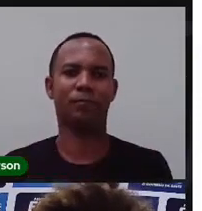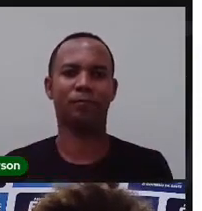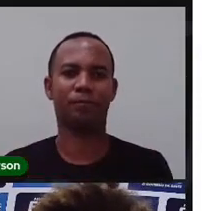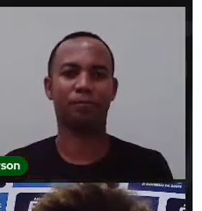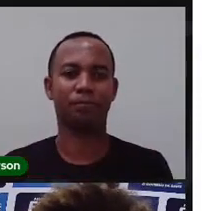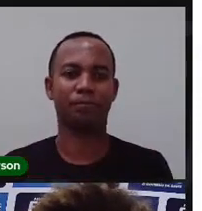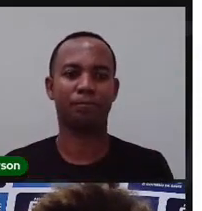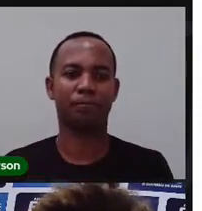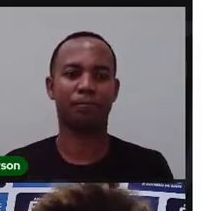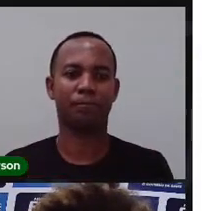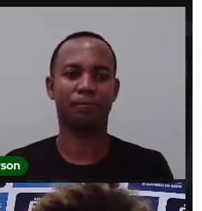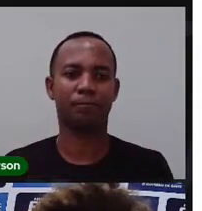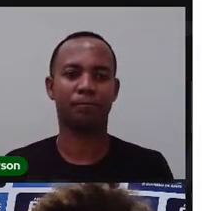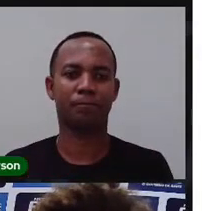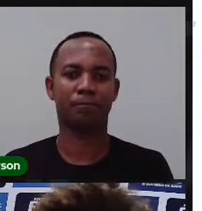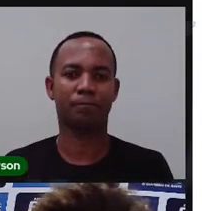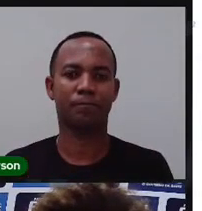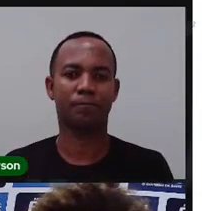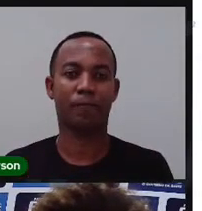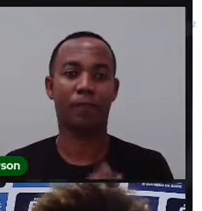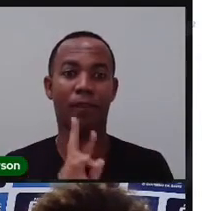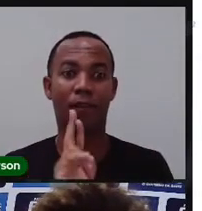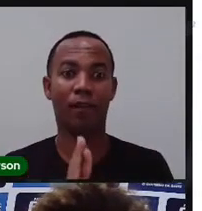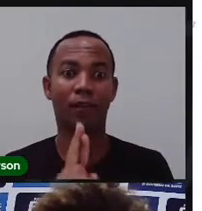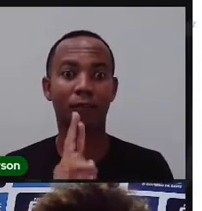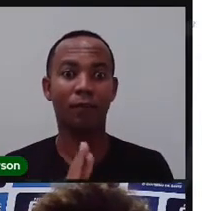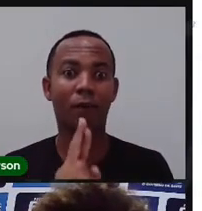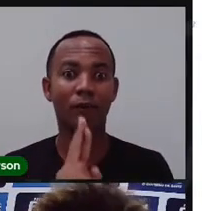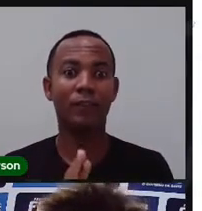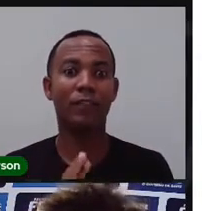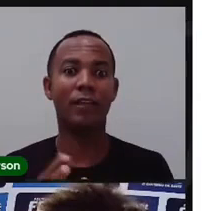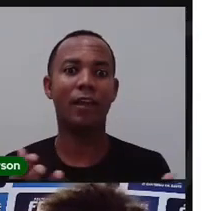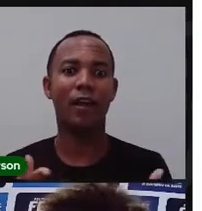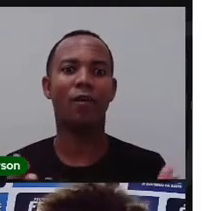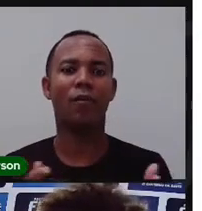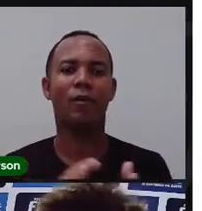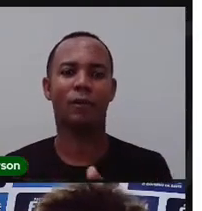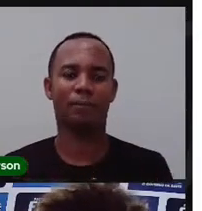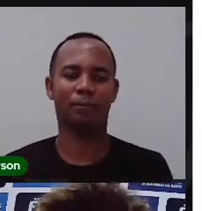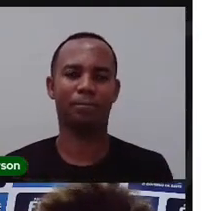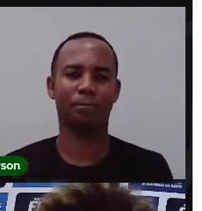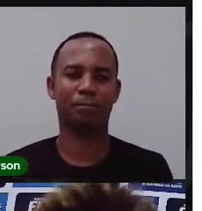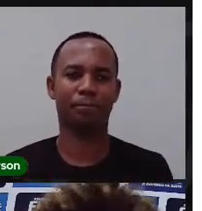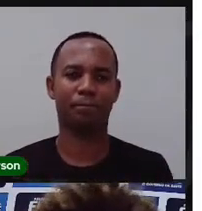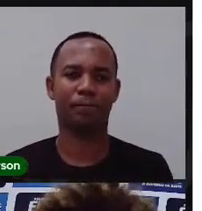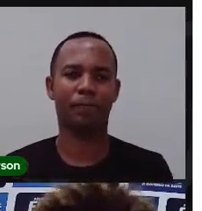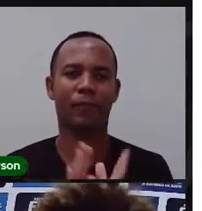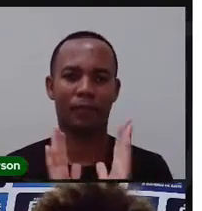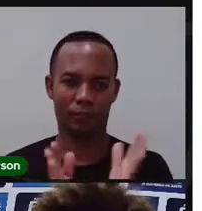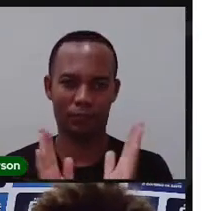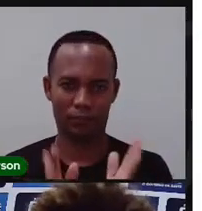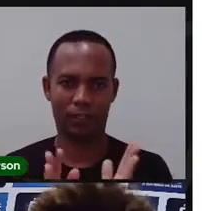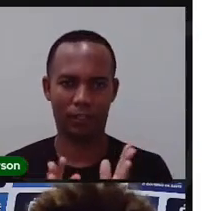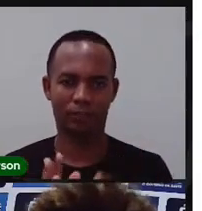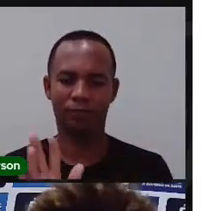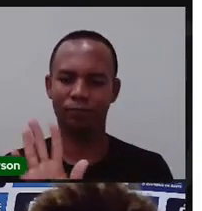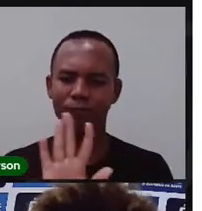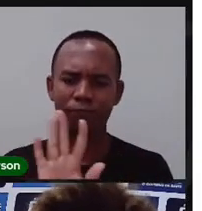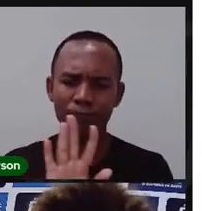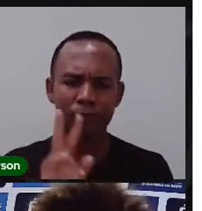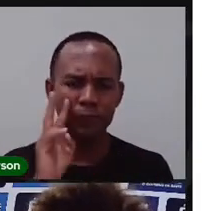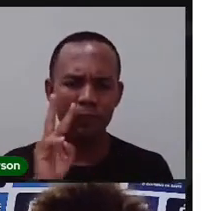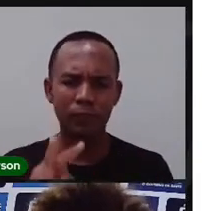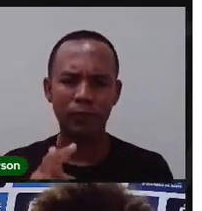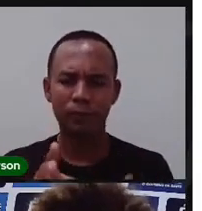vamos para as questões. Bom, após assistir ao vídeo